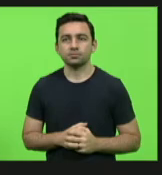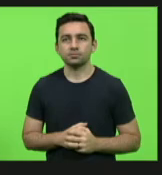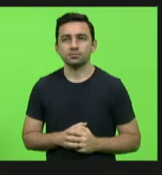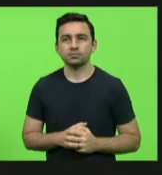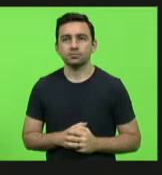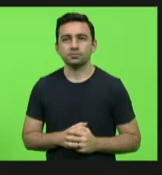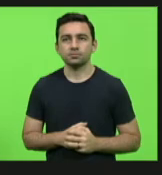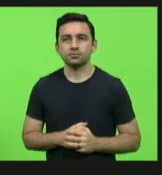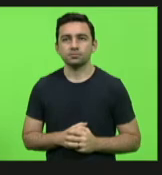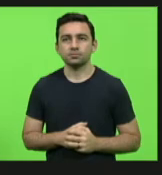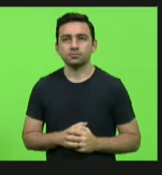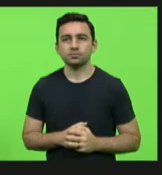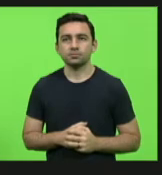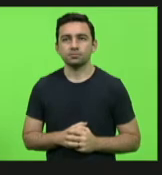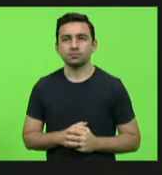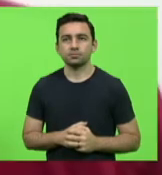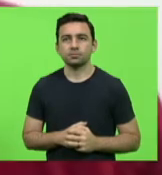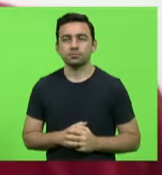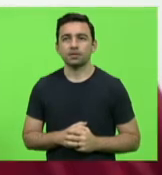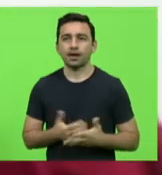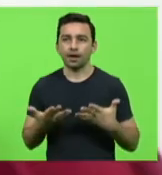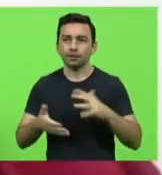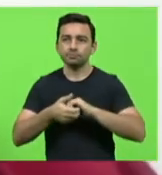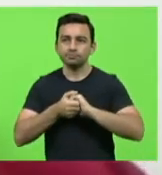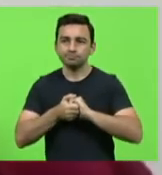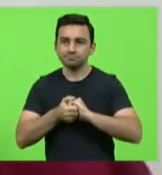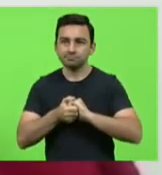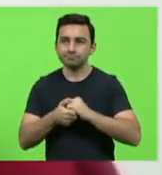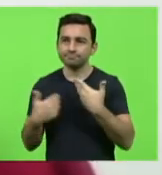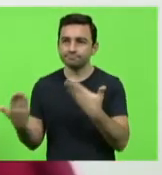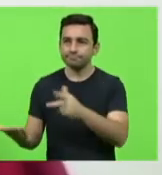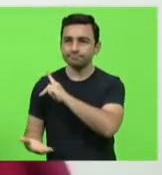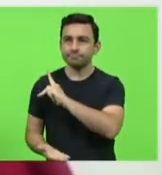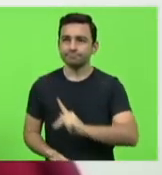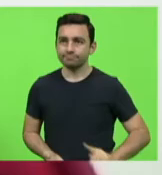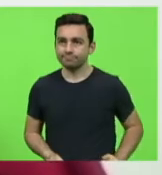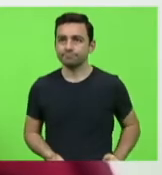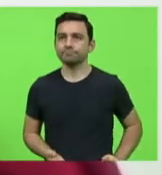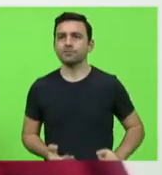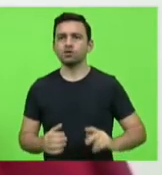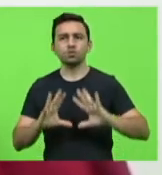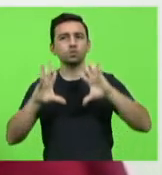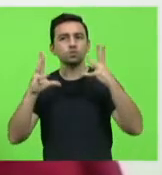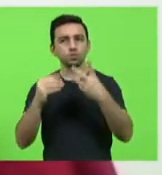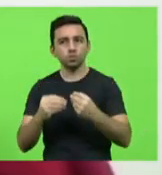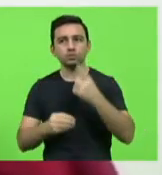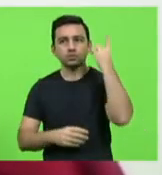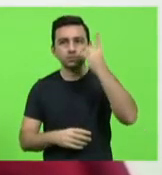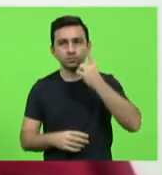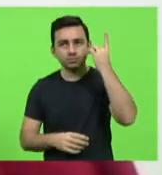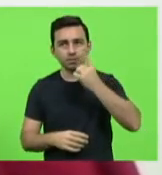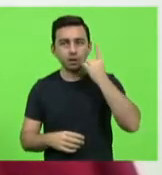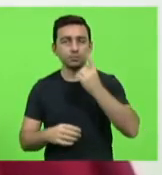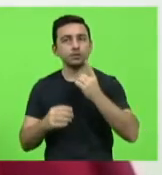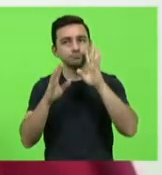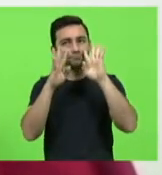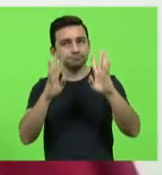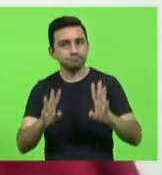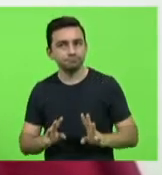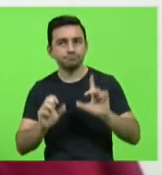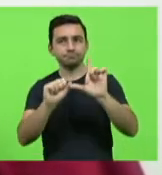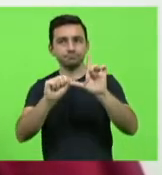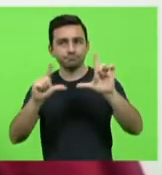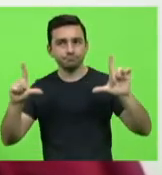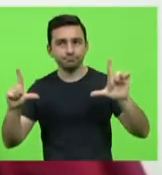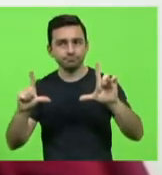Ok, então. Quero cumprimentar ao presidente e cumprimentar a todos os deputados e deputadas e a todos que nos acompanham